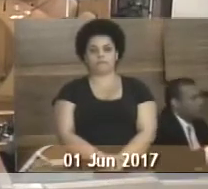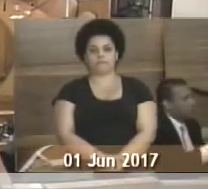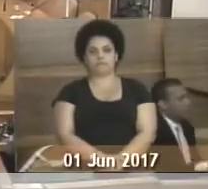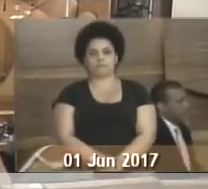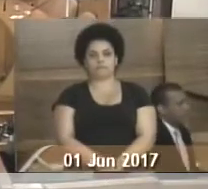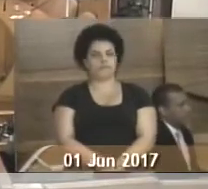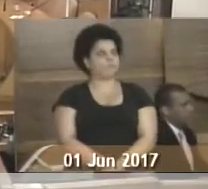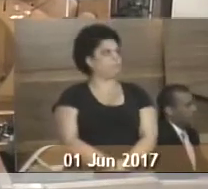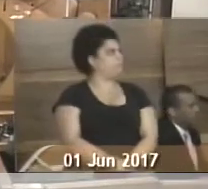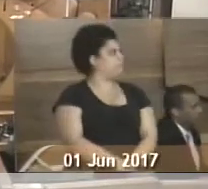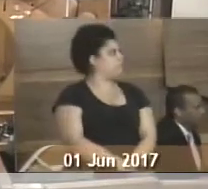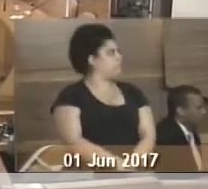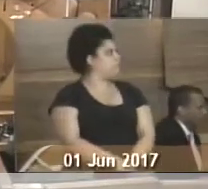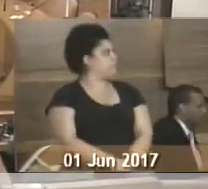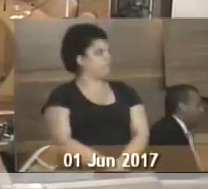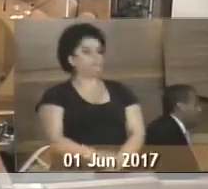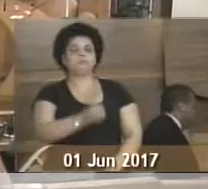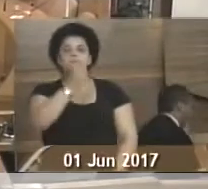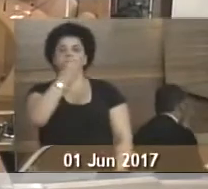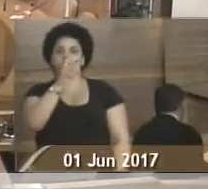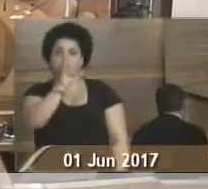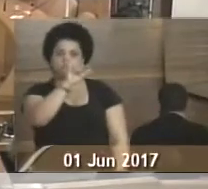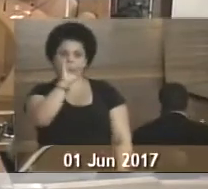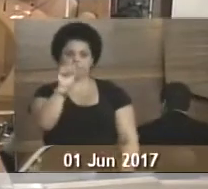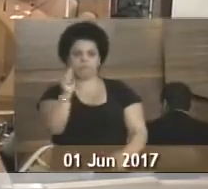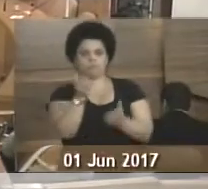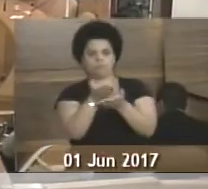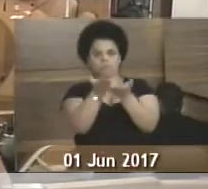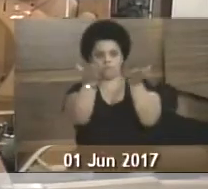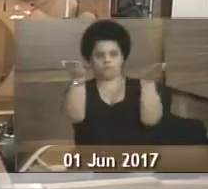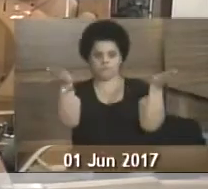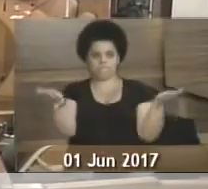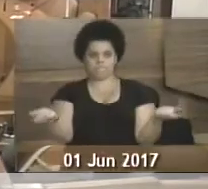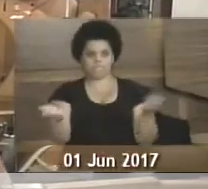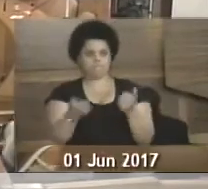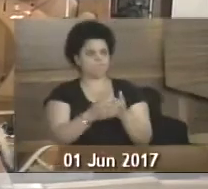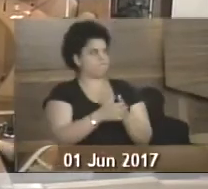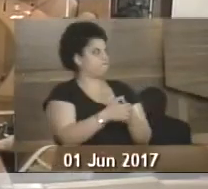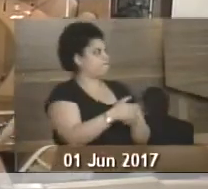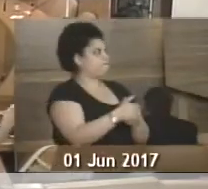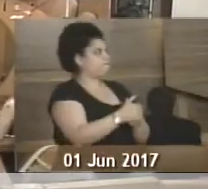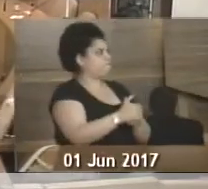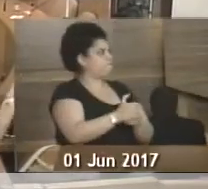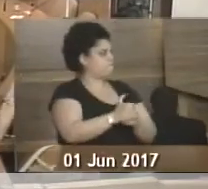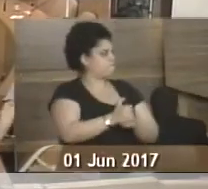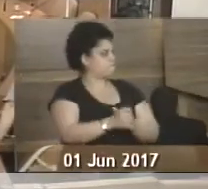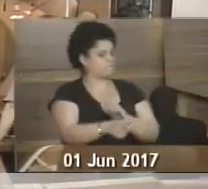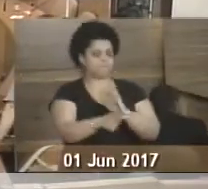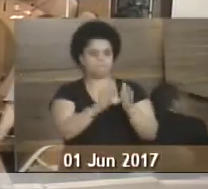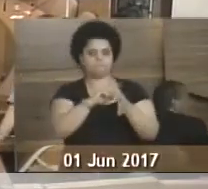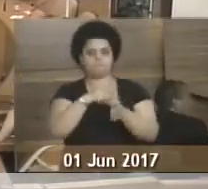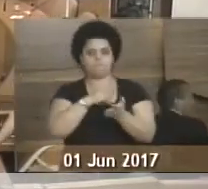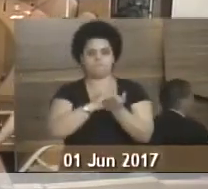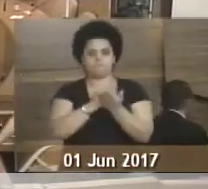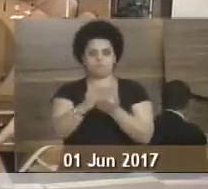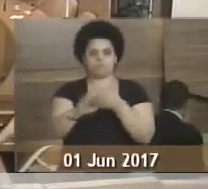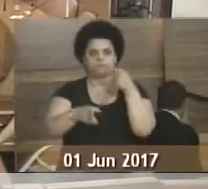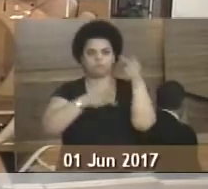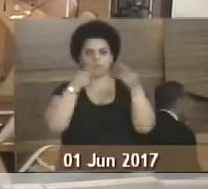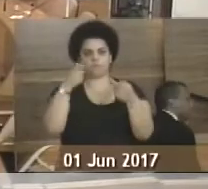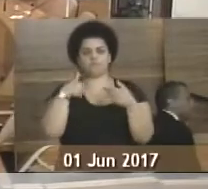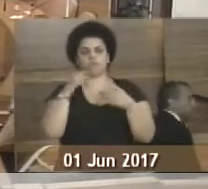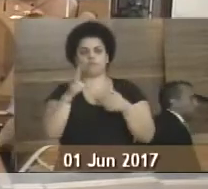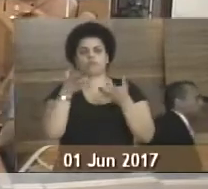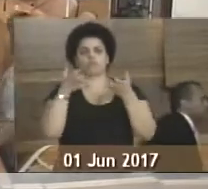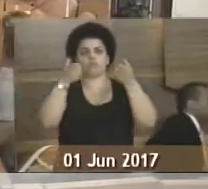Bom dia, gente. Bom dia, plenário. Bom dia, vereadores, vereadoras. Antes de eu começar a falar um pouquinho aqui, eu só queria